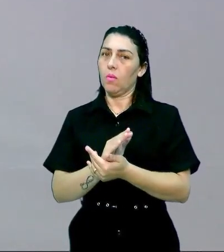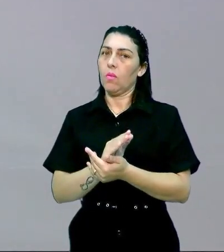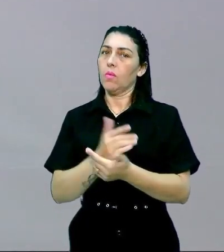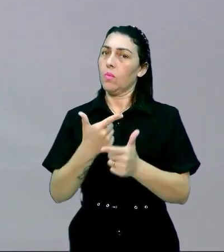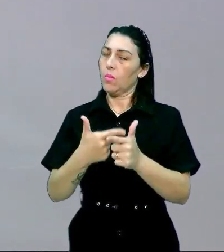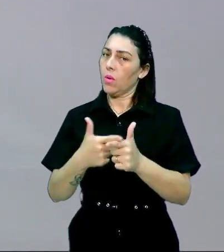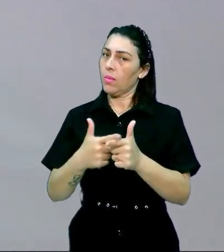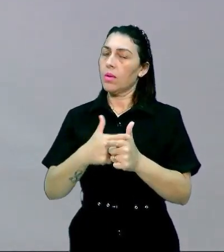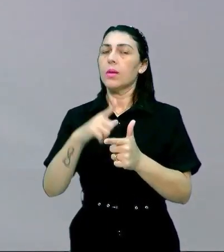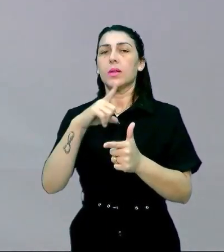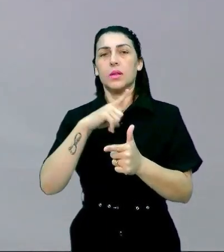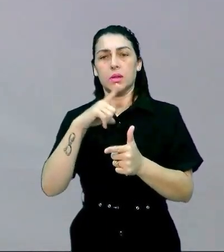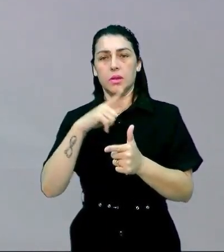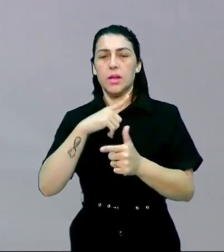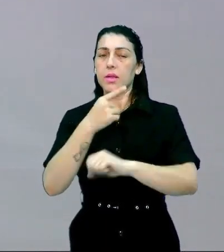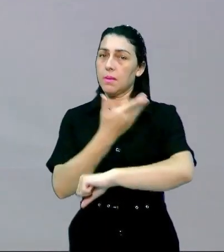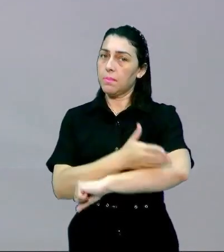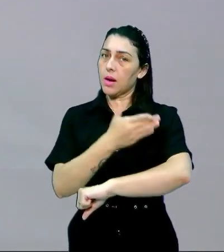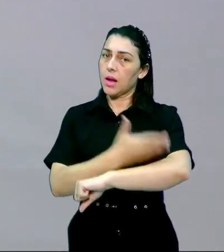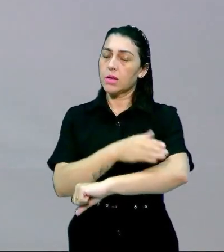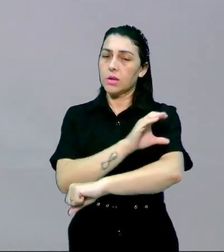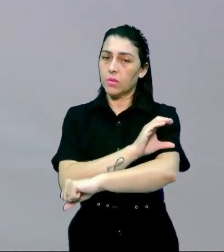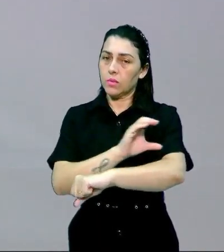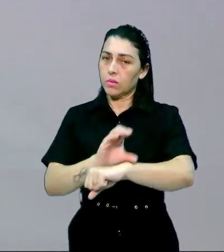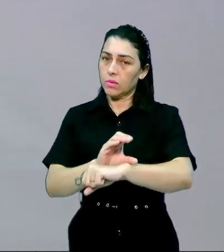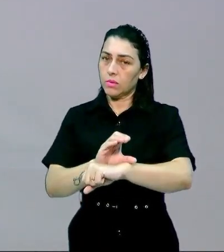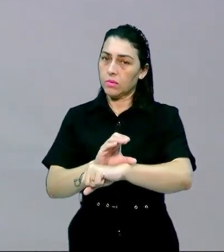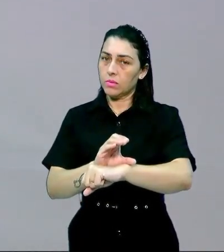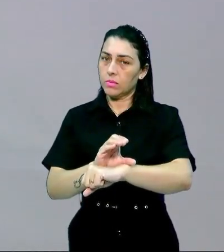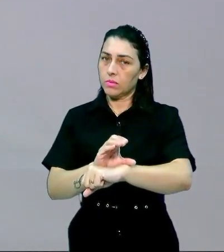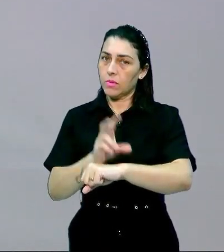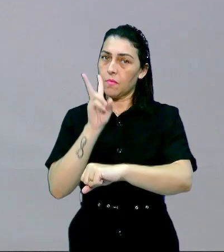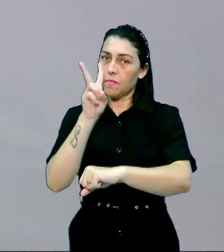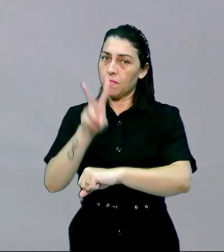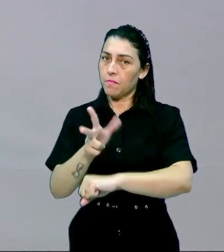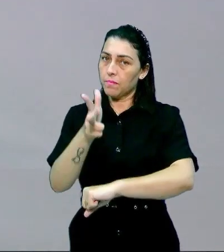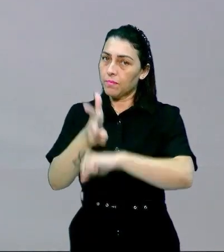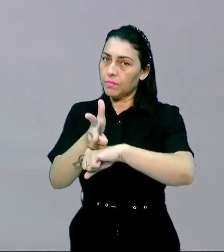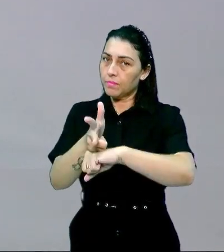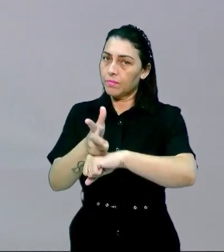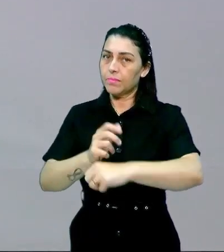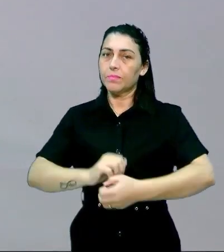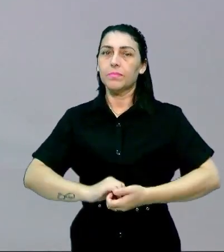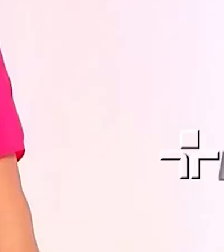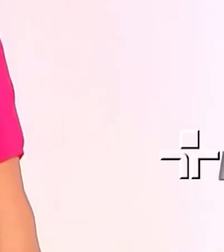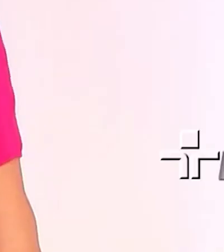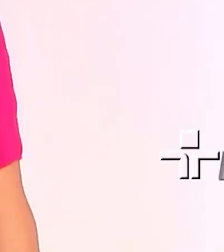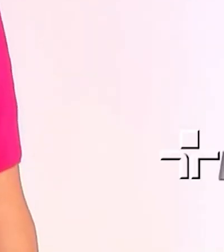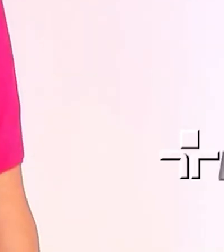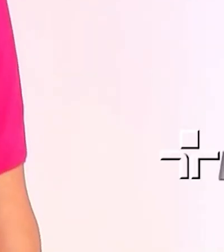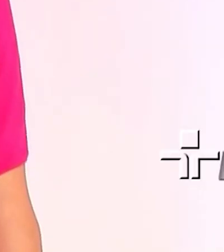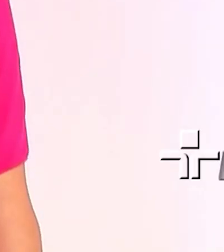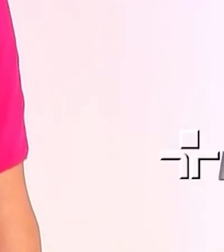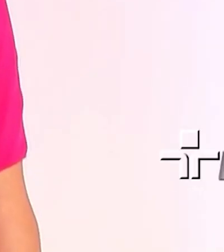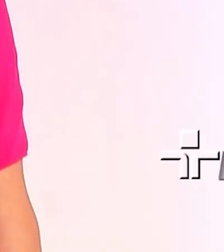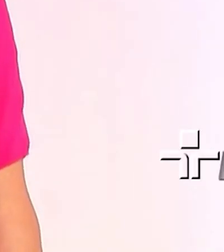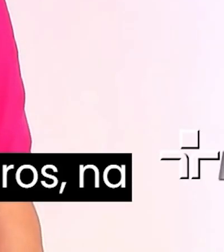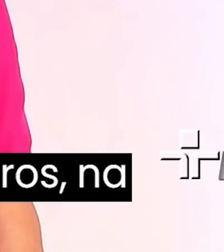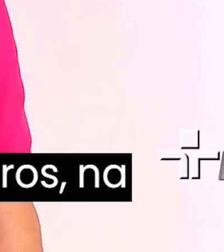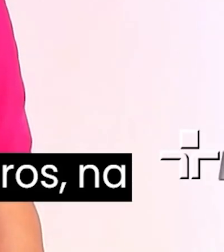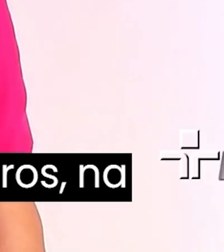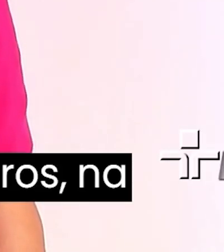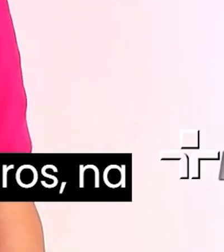envolvem né essa prática cultural tá galera vídeo na tela no domingo dia